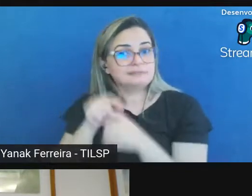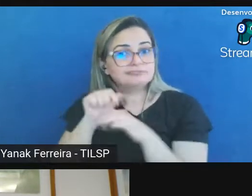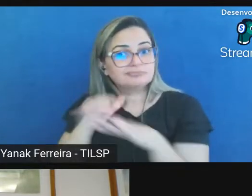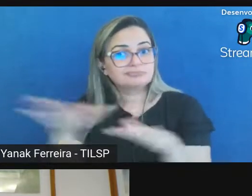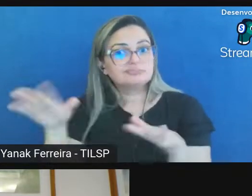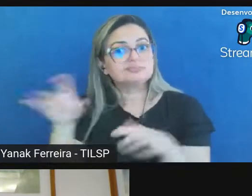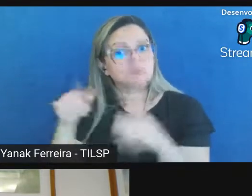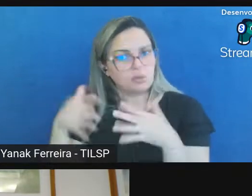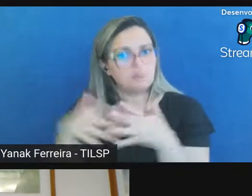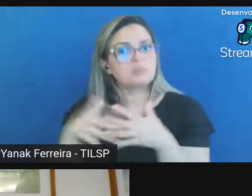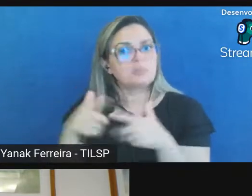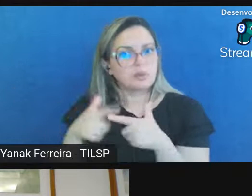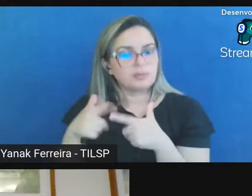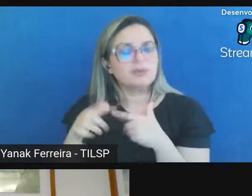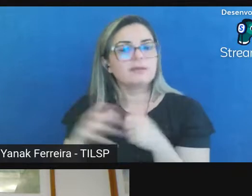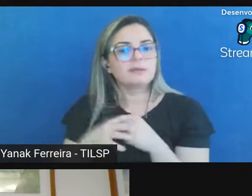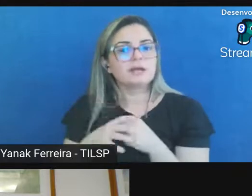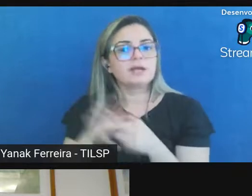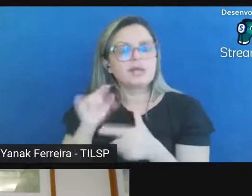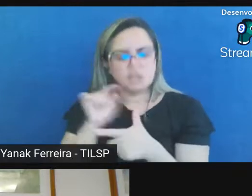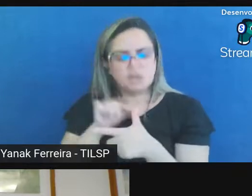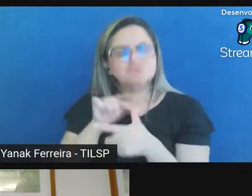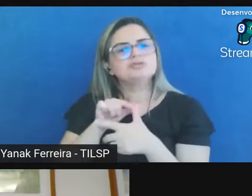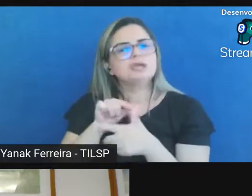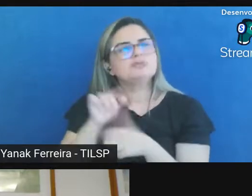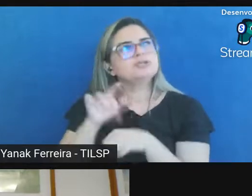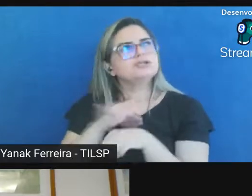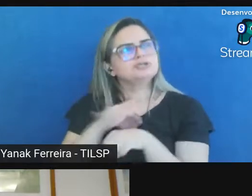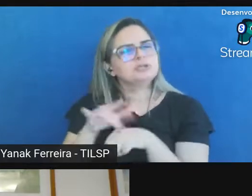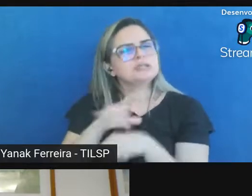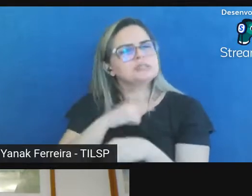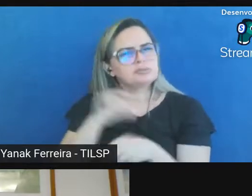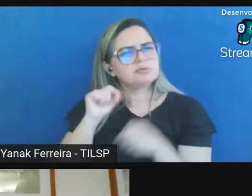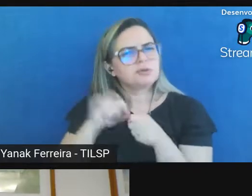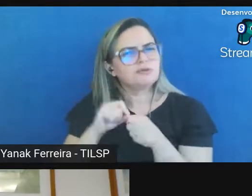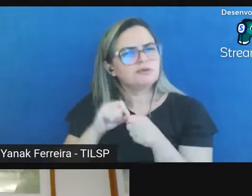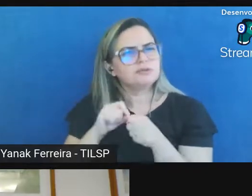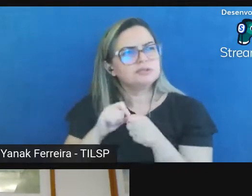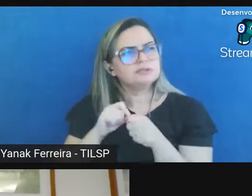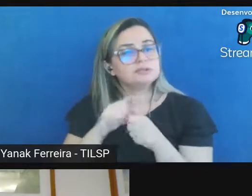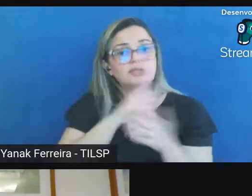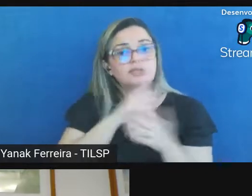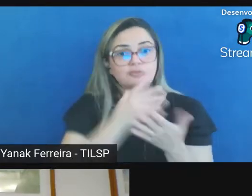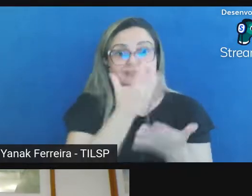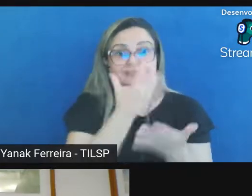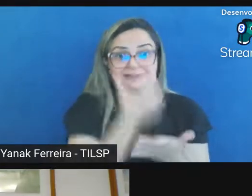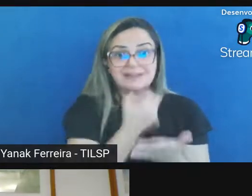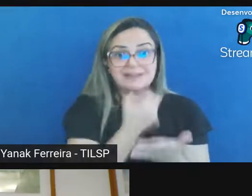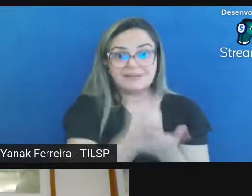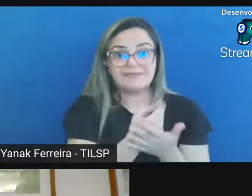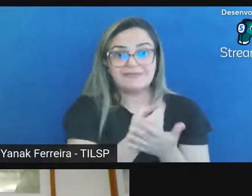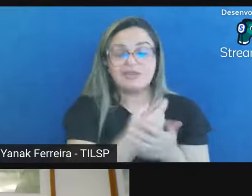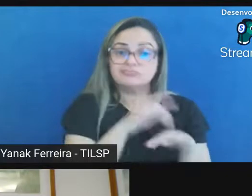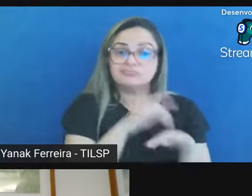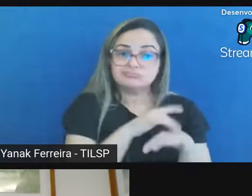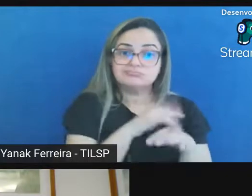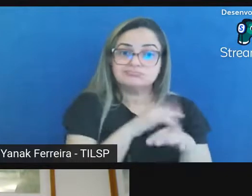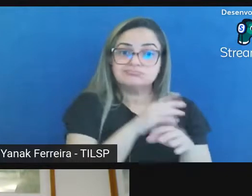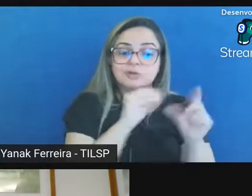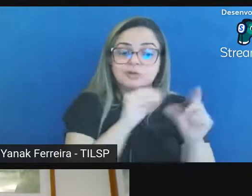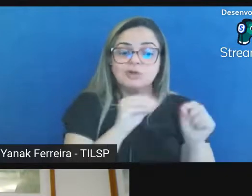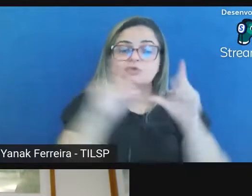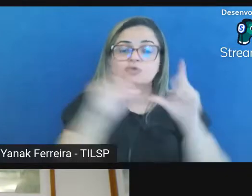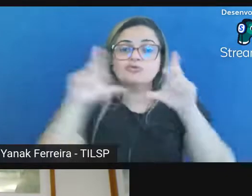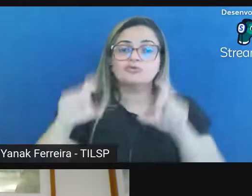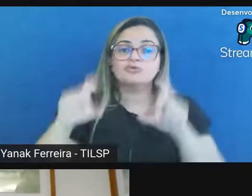eu tenho uma digitalização que eu fiz e eu salvei essa digitalização numa mídia externa num